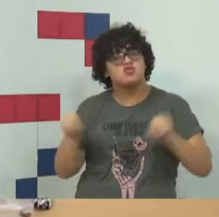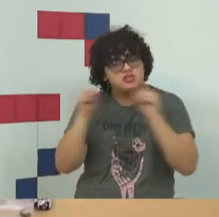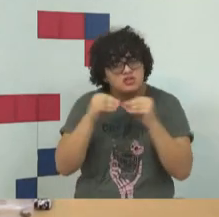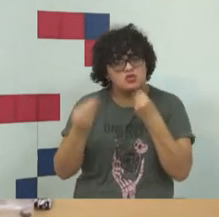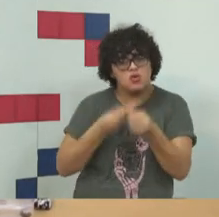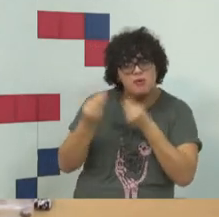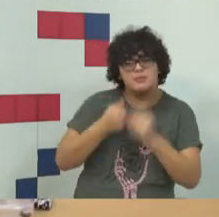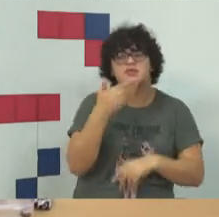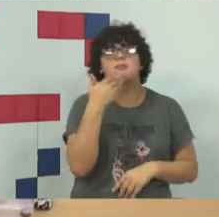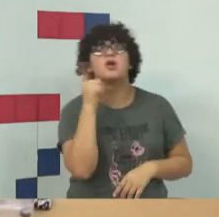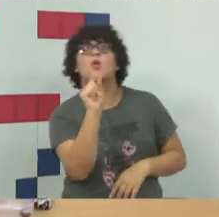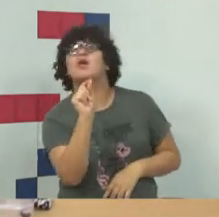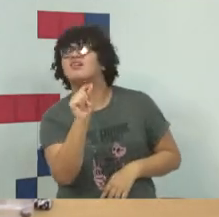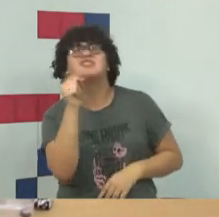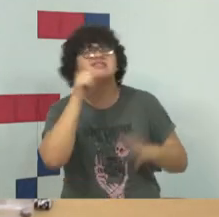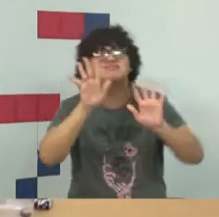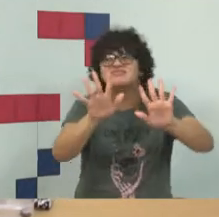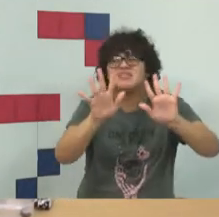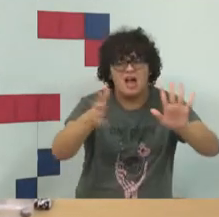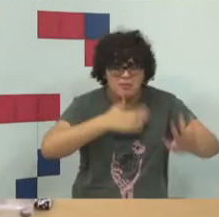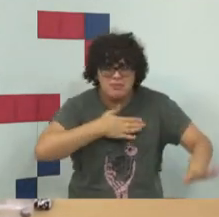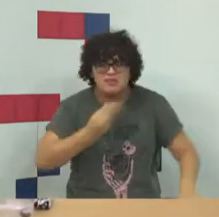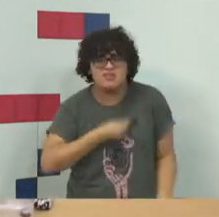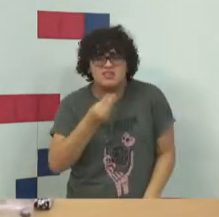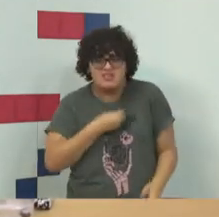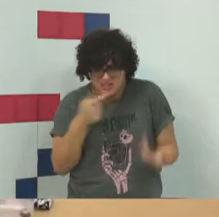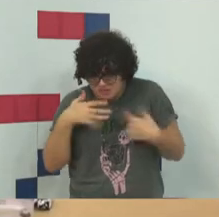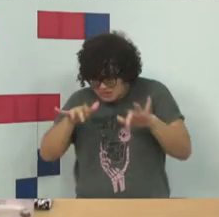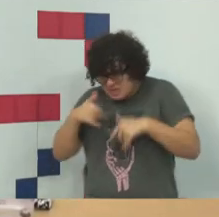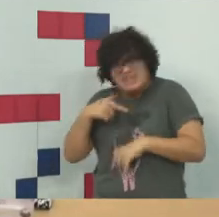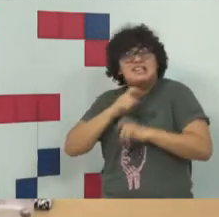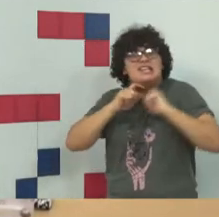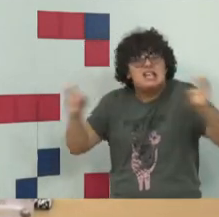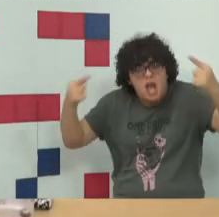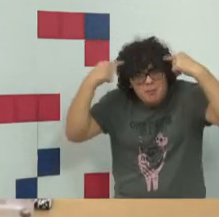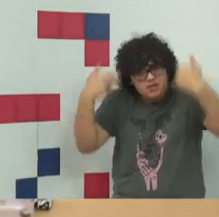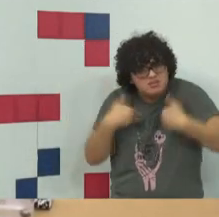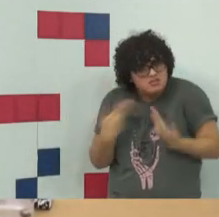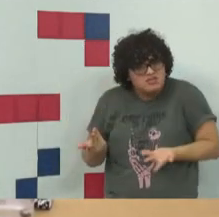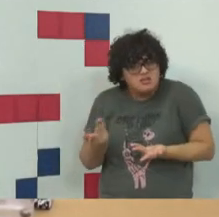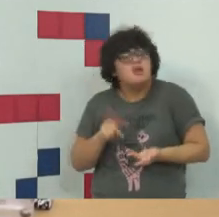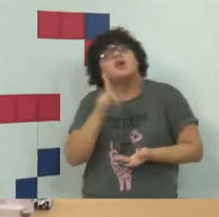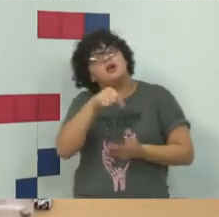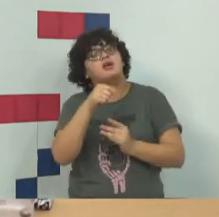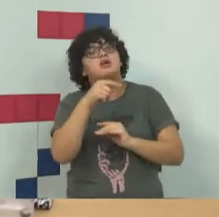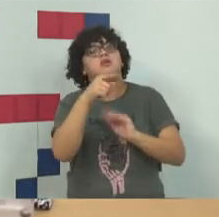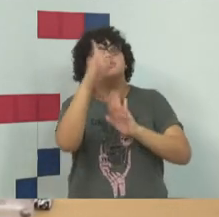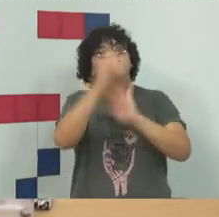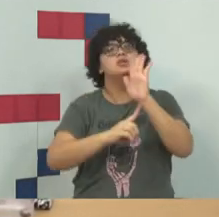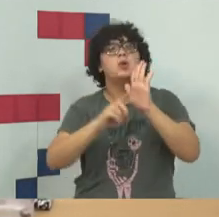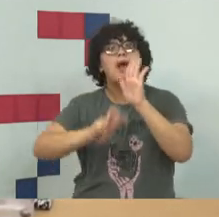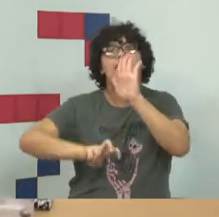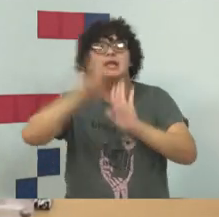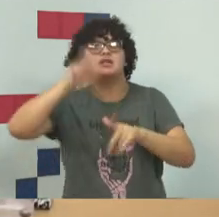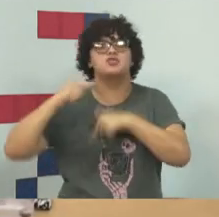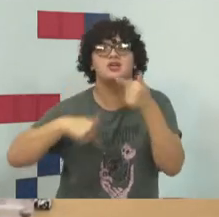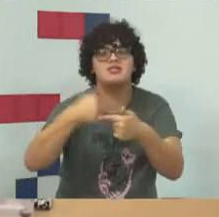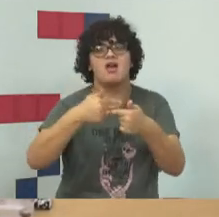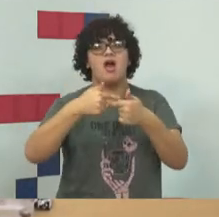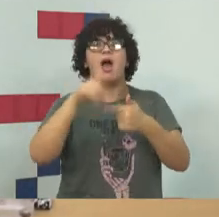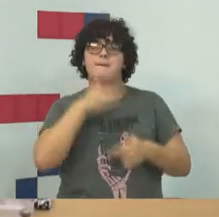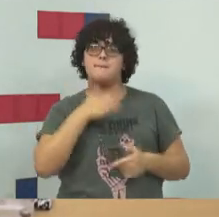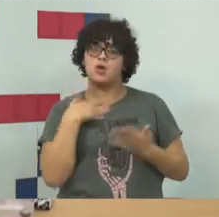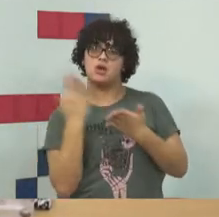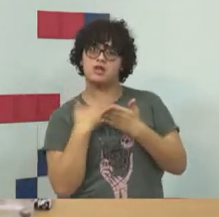Dignidade? E a dignidade do usuário de internet? Ninguém pensou nisso ainda? Isso é um direito de quinta geração, está no meu livro. Eu chamo de quinta